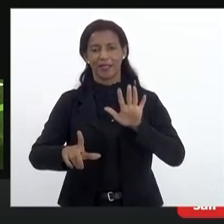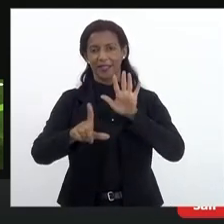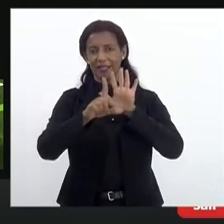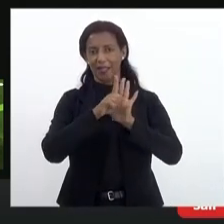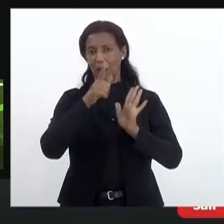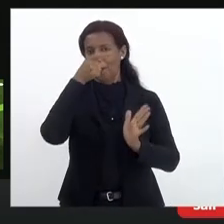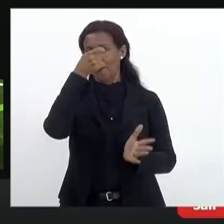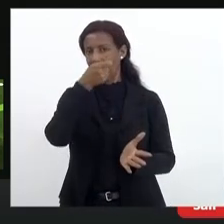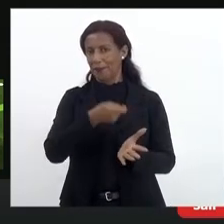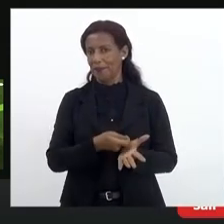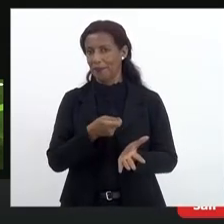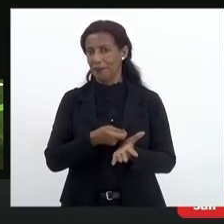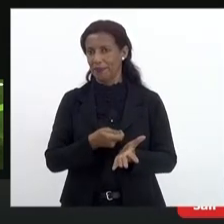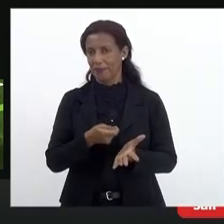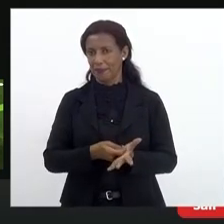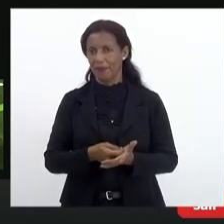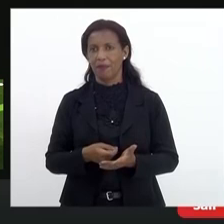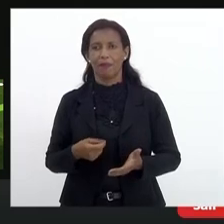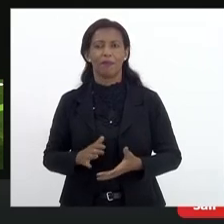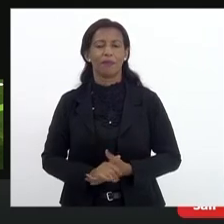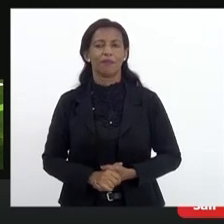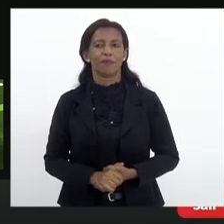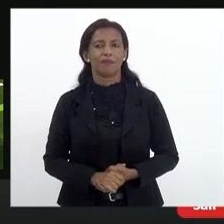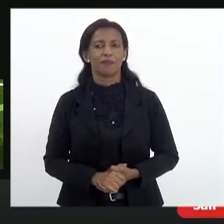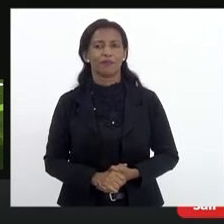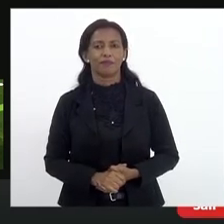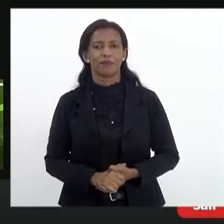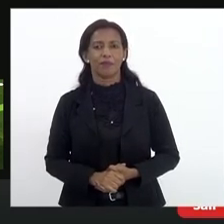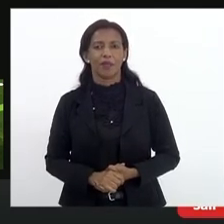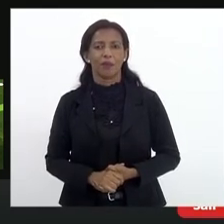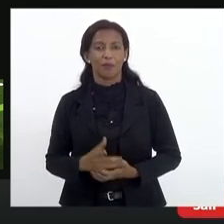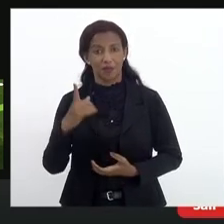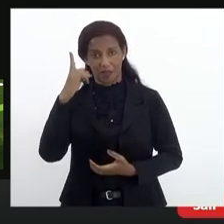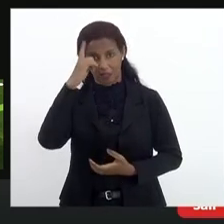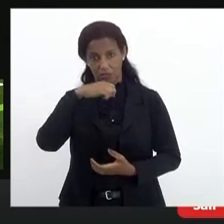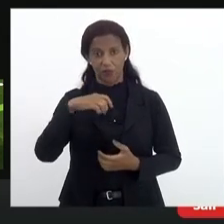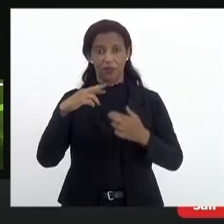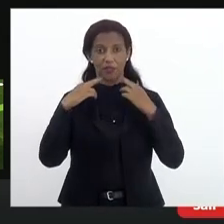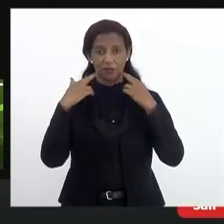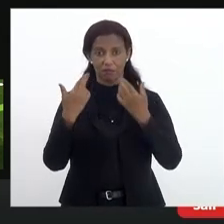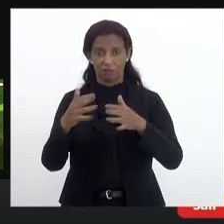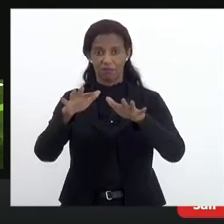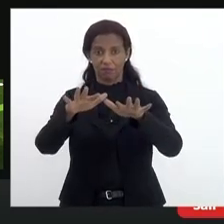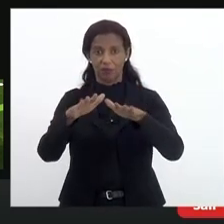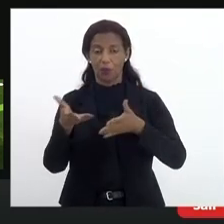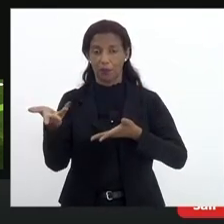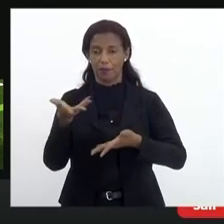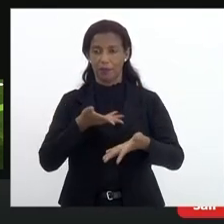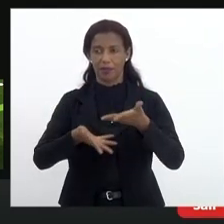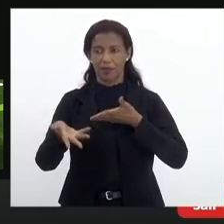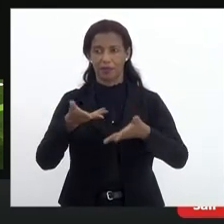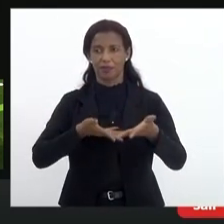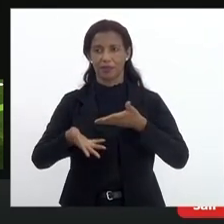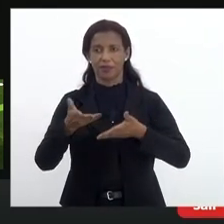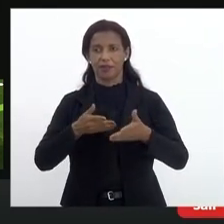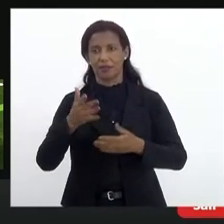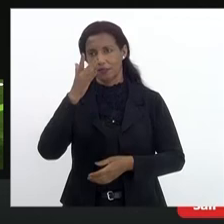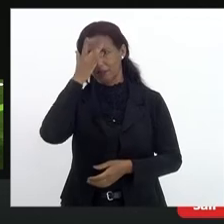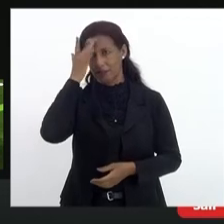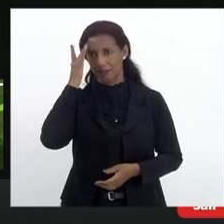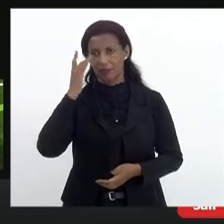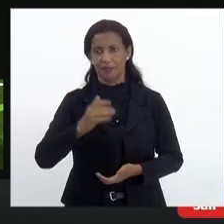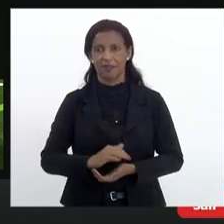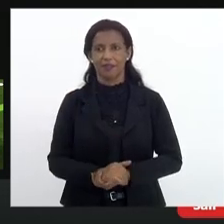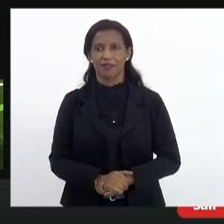obrigatória mas não é qualquer coisa fazer uma audiência desse tipo com grande participação aí de de pessoas